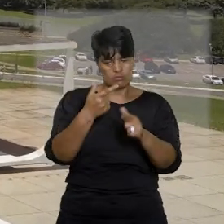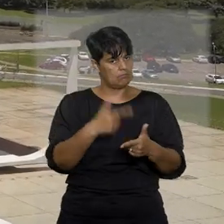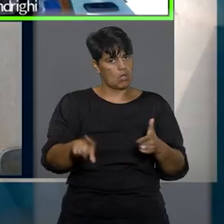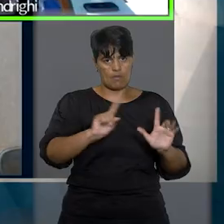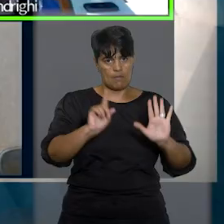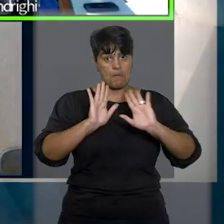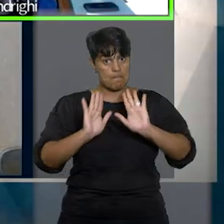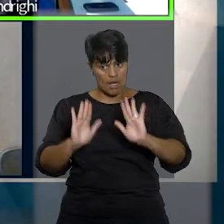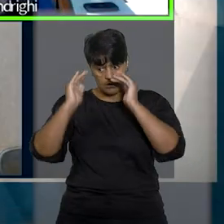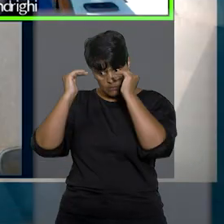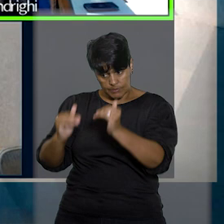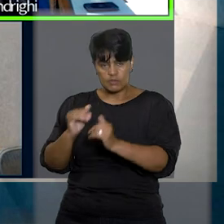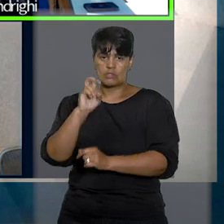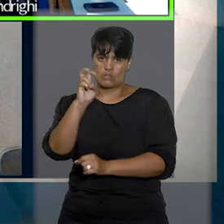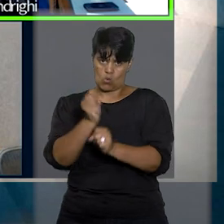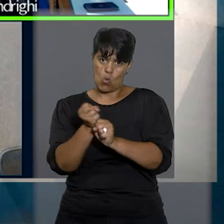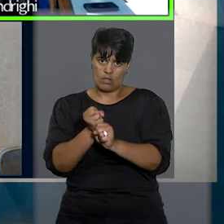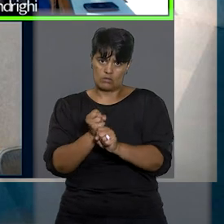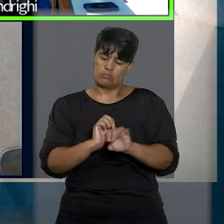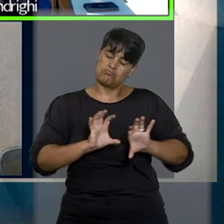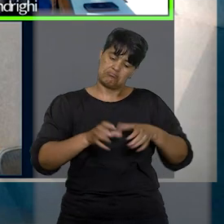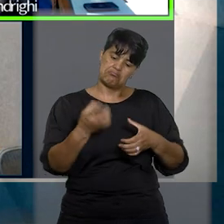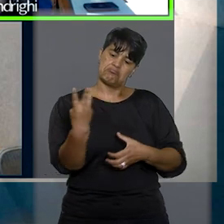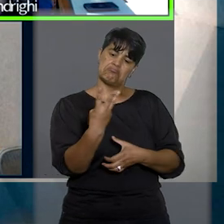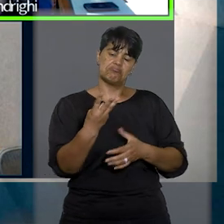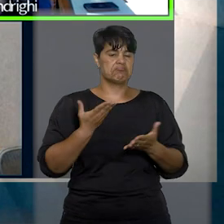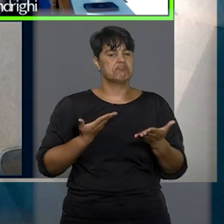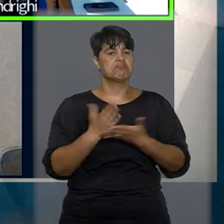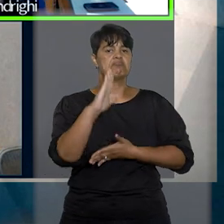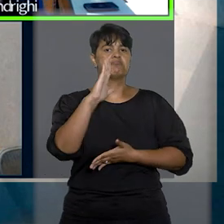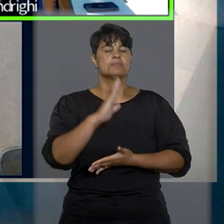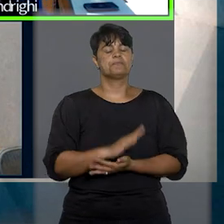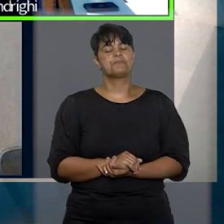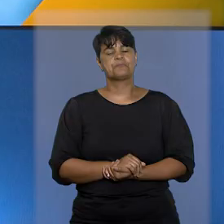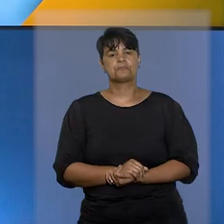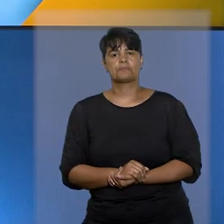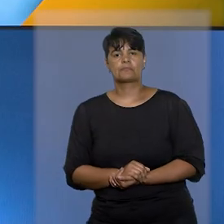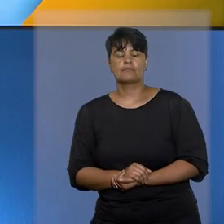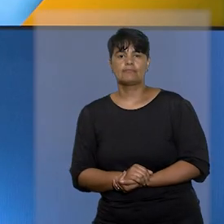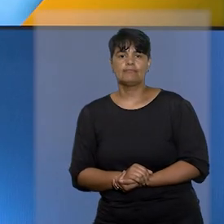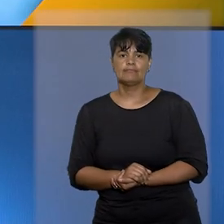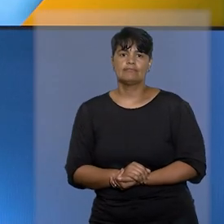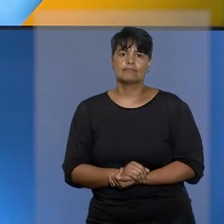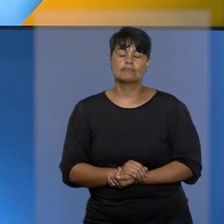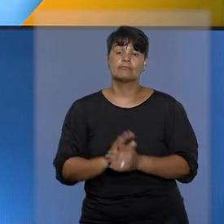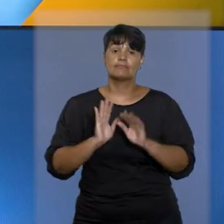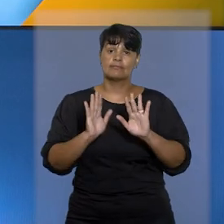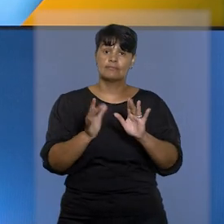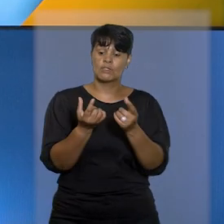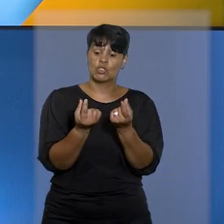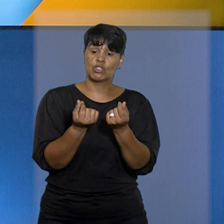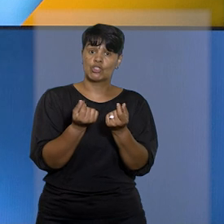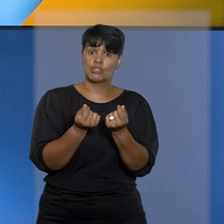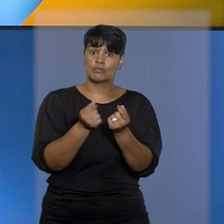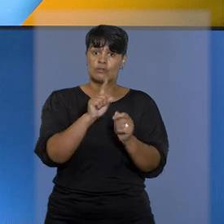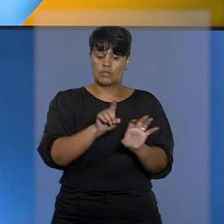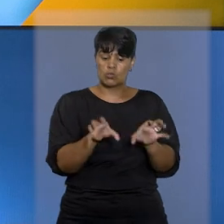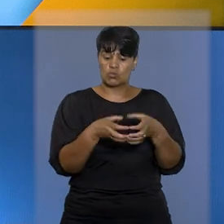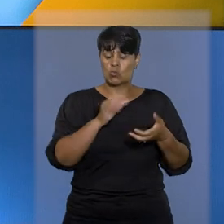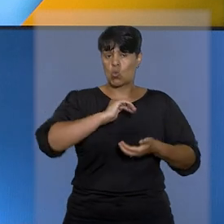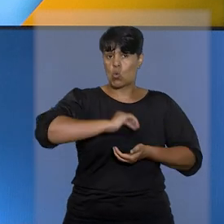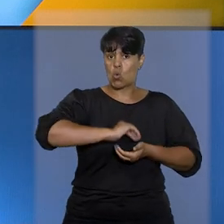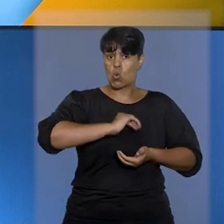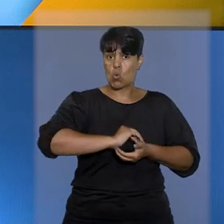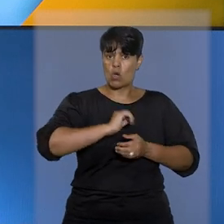superior. A terceira turma deu provimento ao recurso especial. O pagamento da Comissão do Fundo de Garantia de